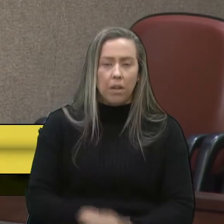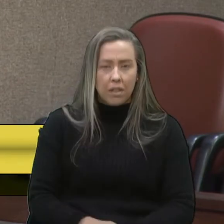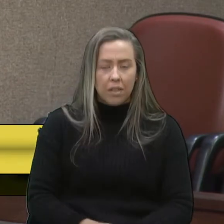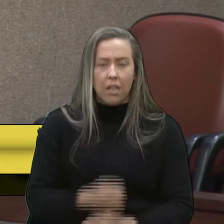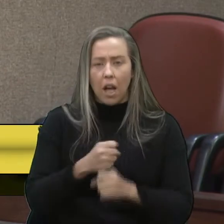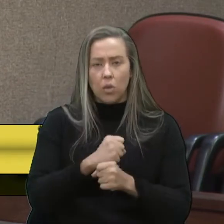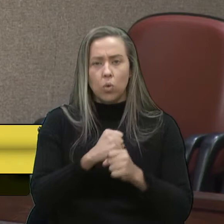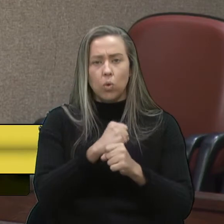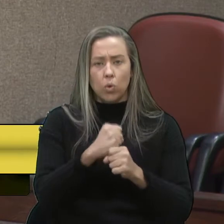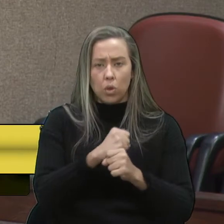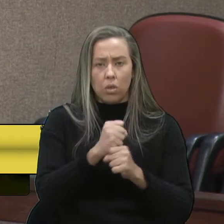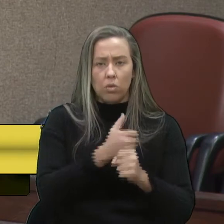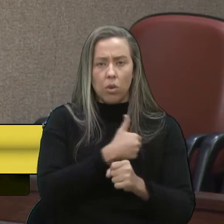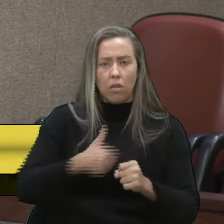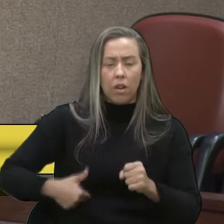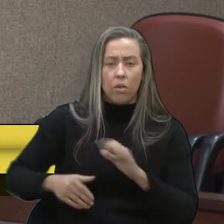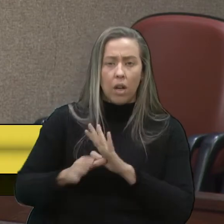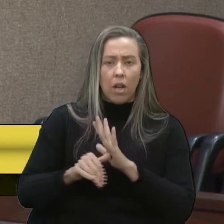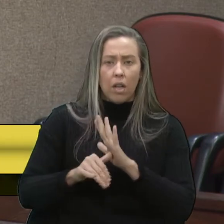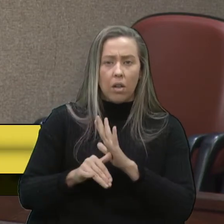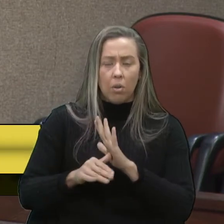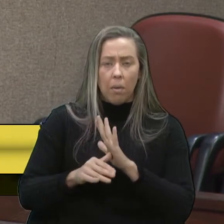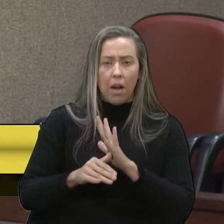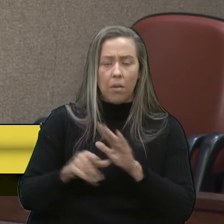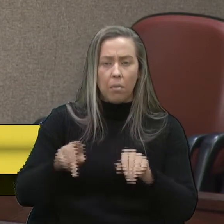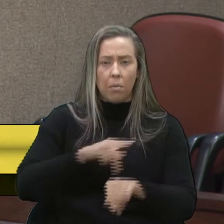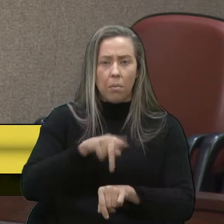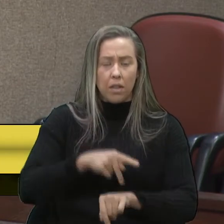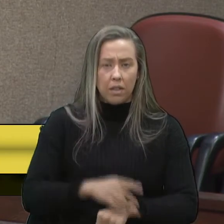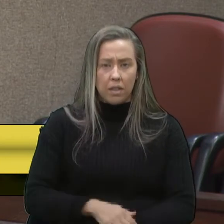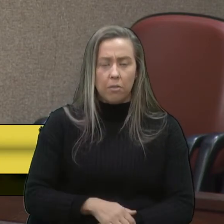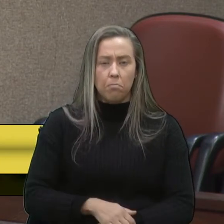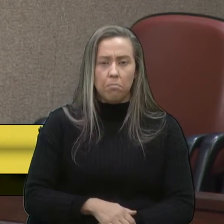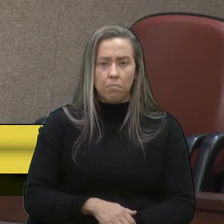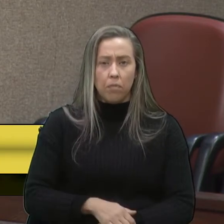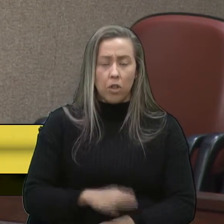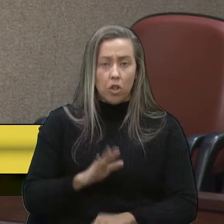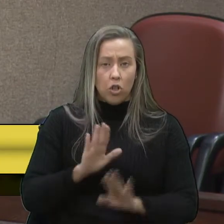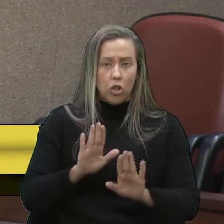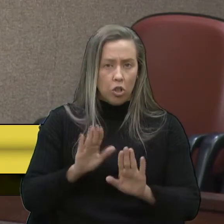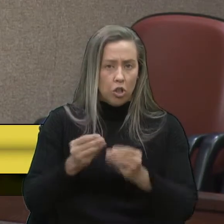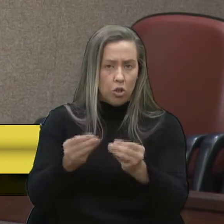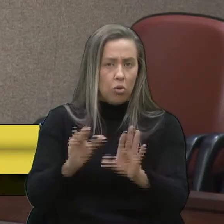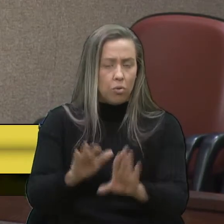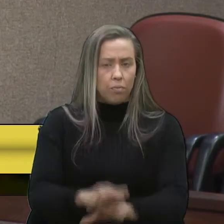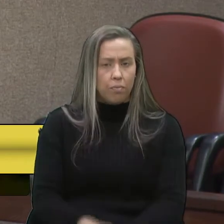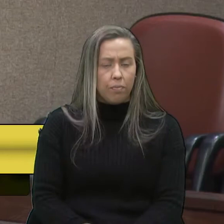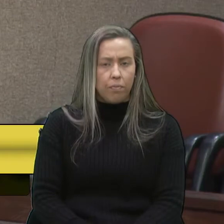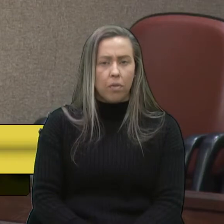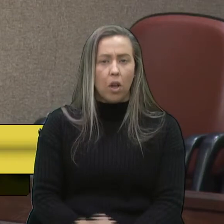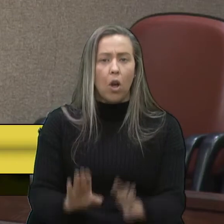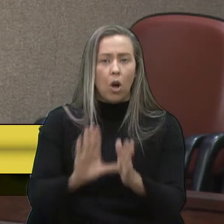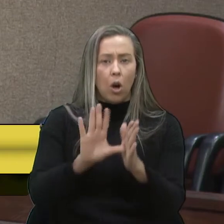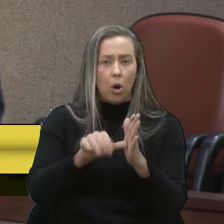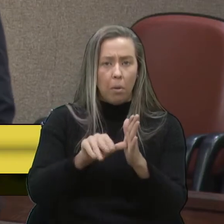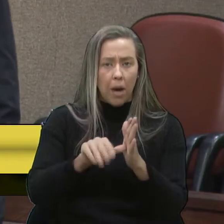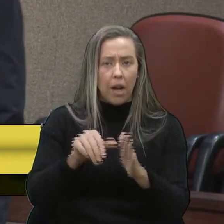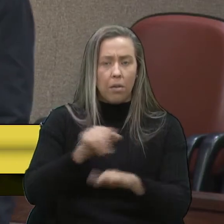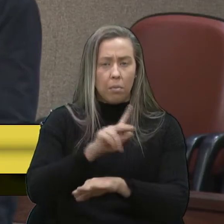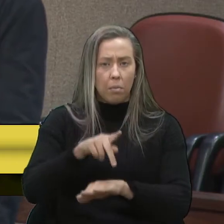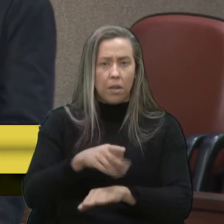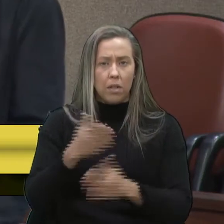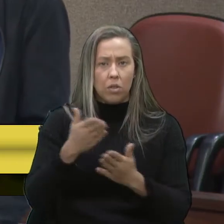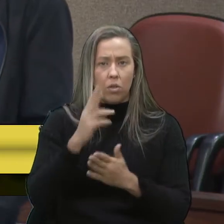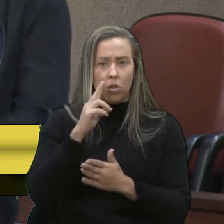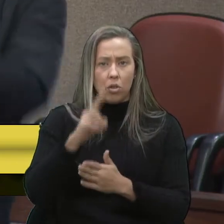Anos e anos de governo que roubaram esse país. Eu já lhe conceito, vou só terminar aqui. Roubaram esse país. Hoje eu vejo a